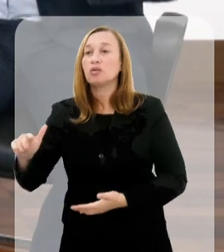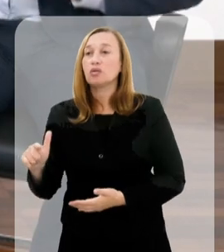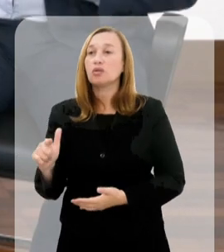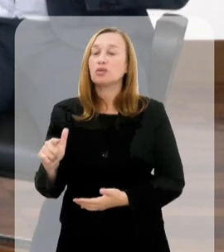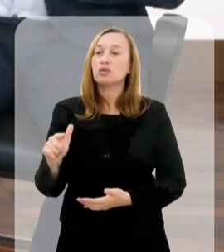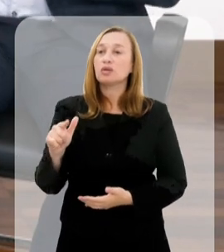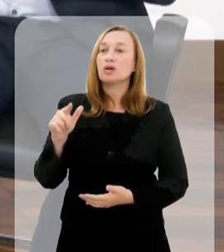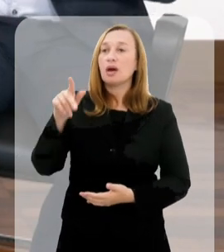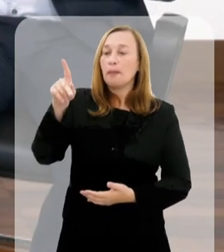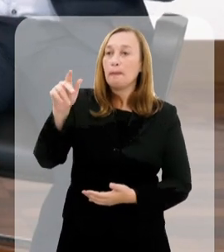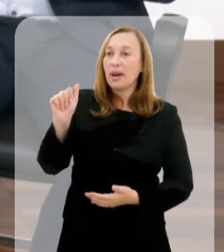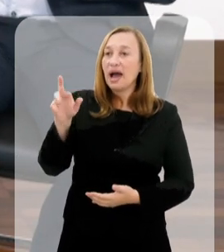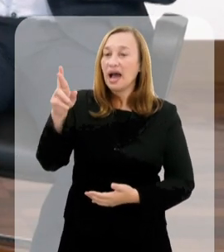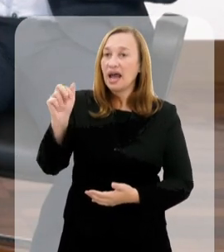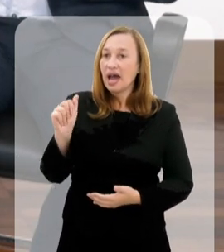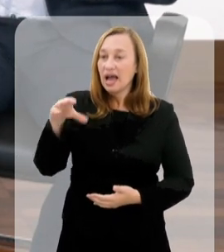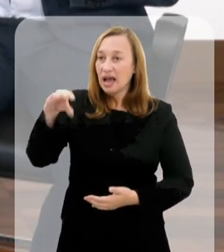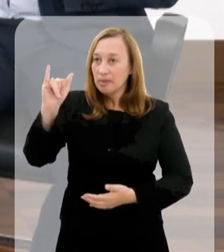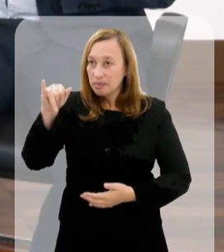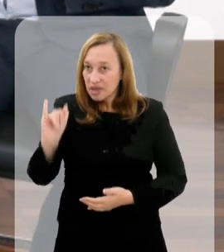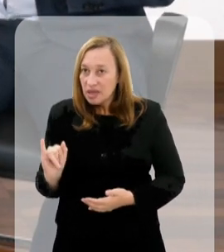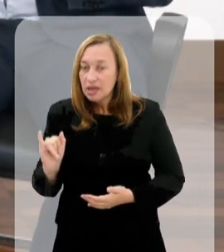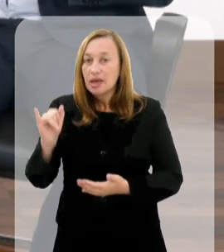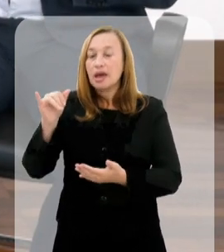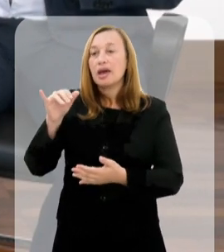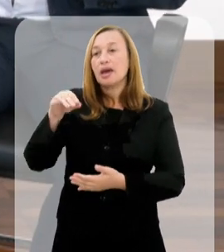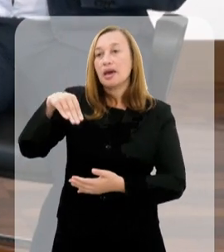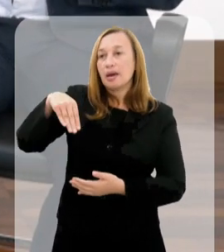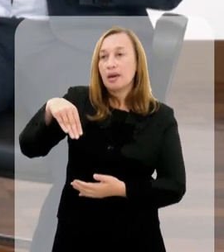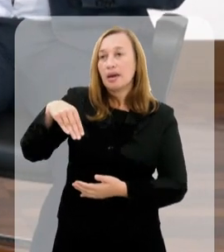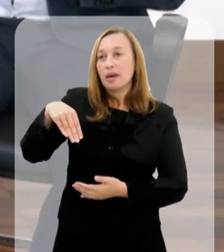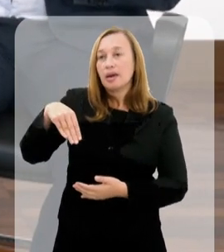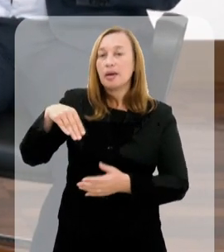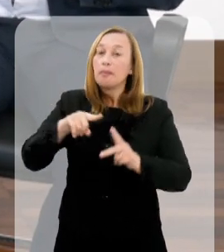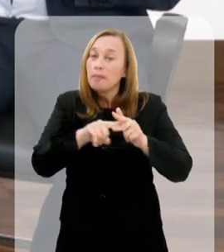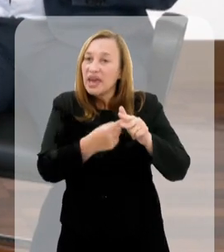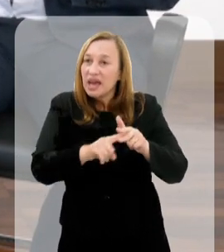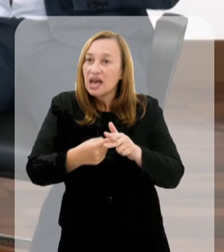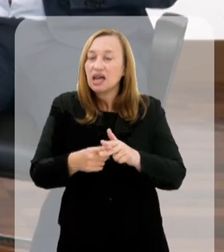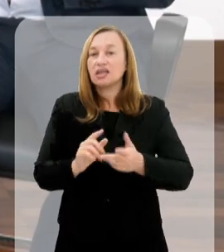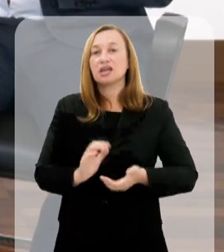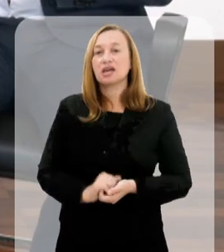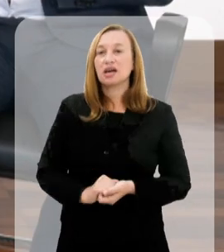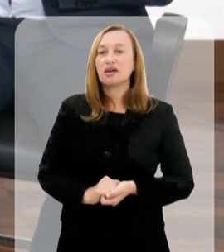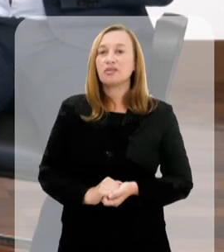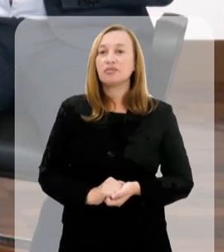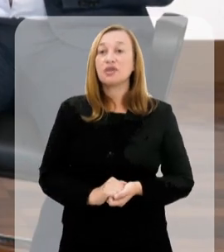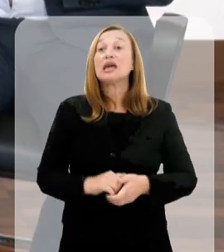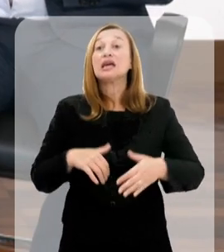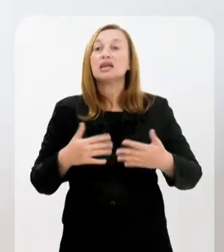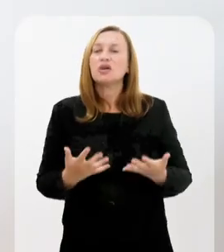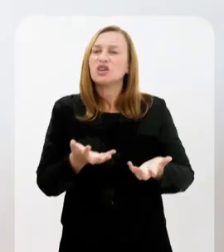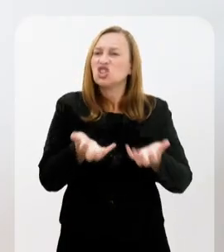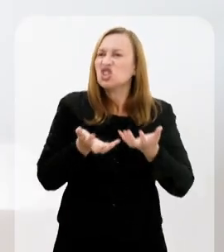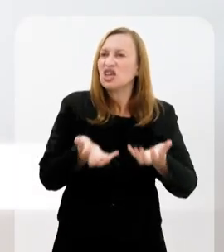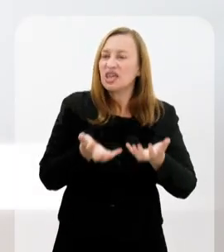Paracambia é na área de metal mecânica, Volta Redonda também, pela própria Arranjos Produtivos Locais.